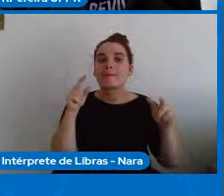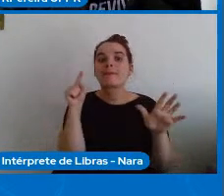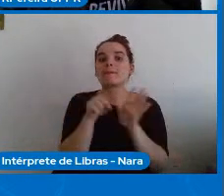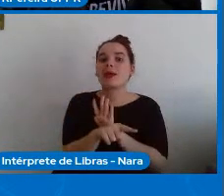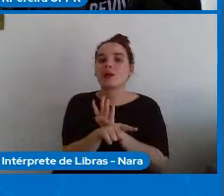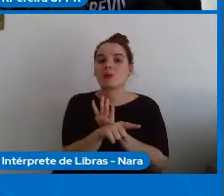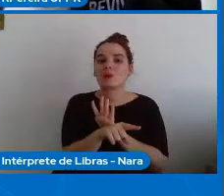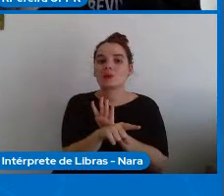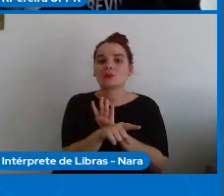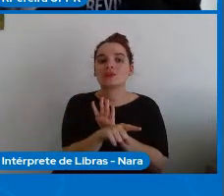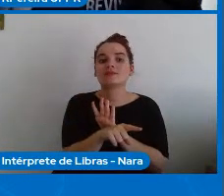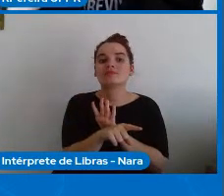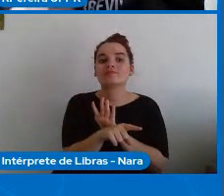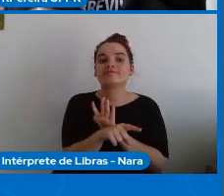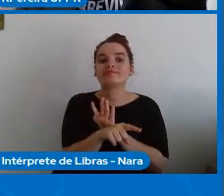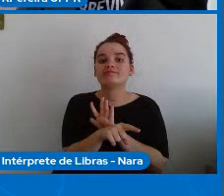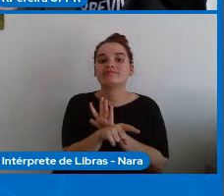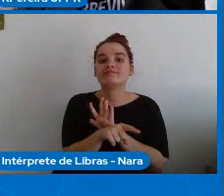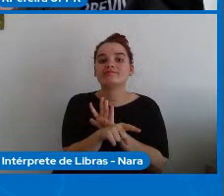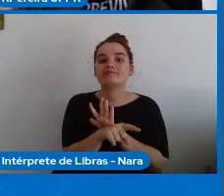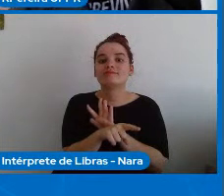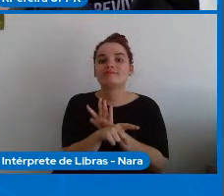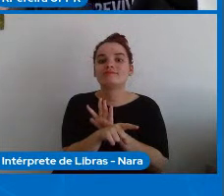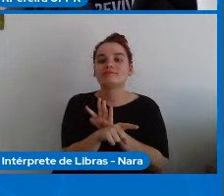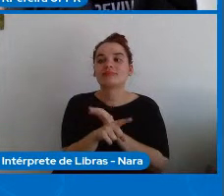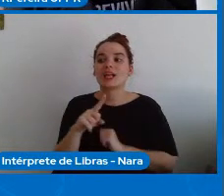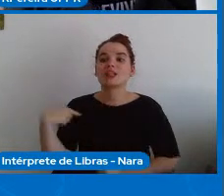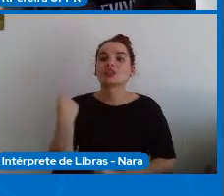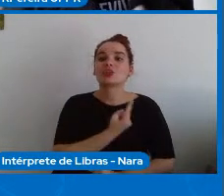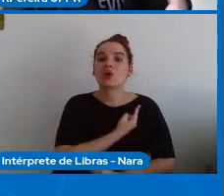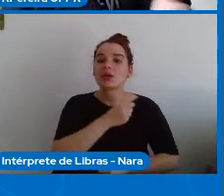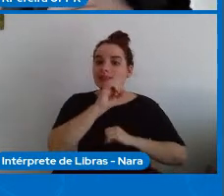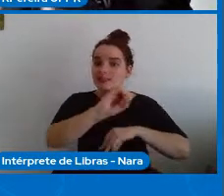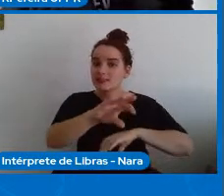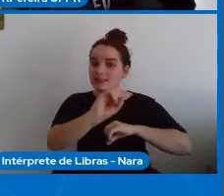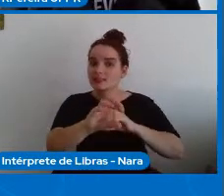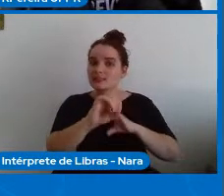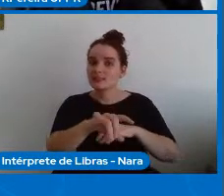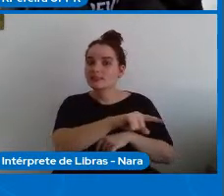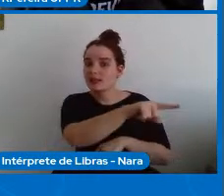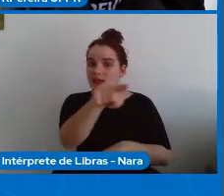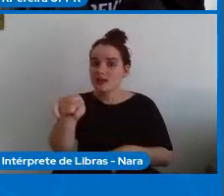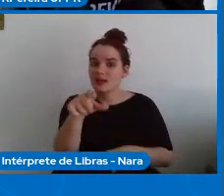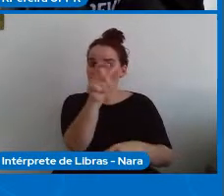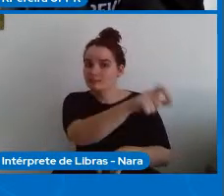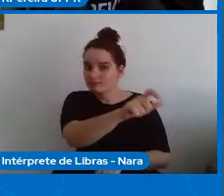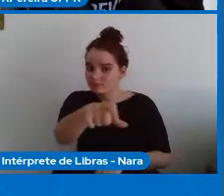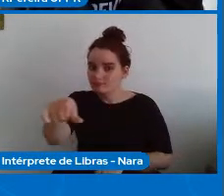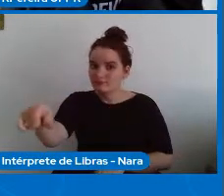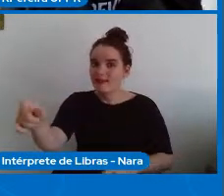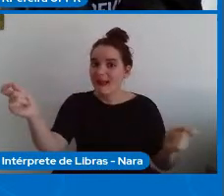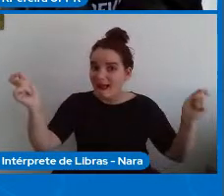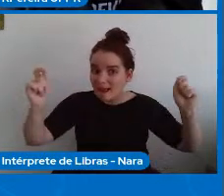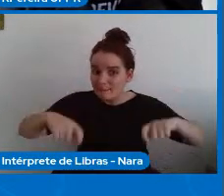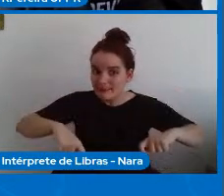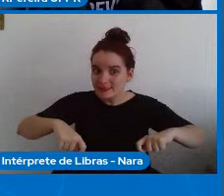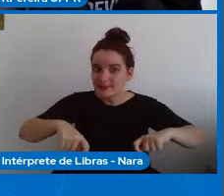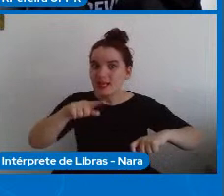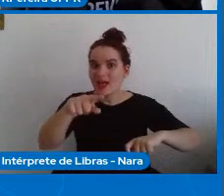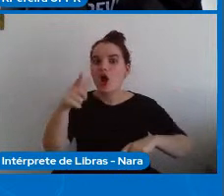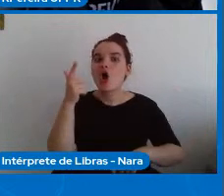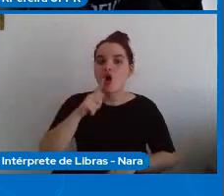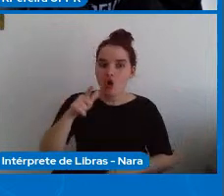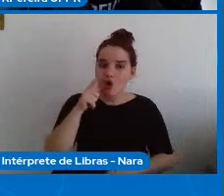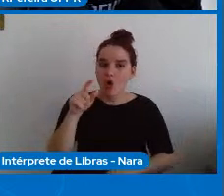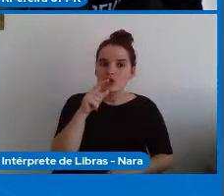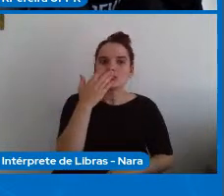seguinte é como é que nós estamos fazendo isso ou nesse caso como é que nós estamos capacitando as pessoas